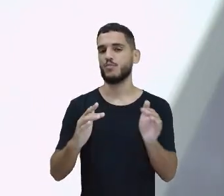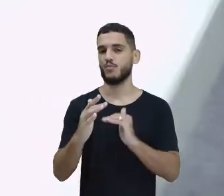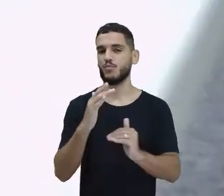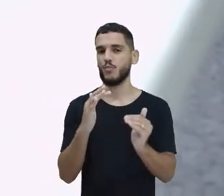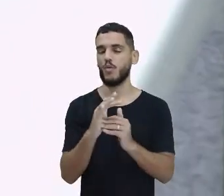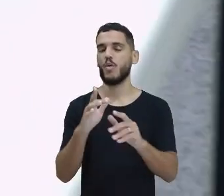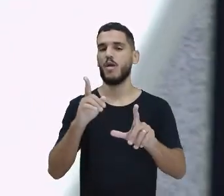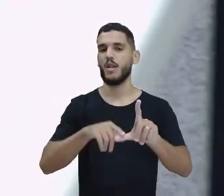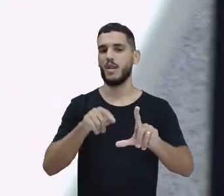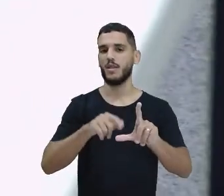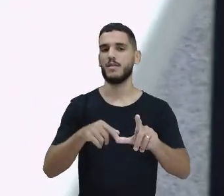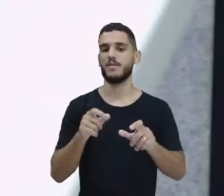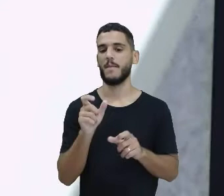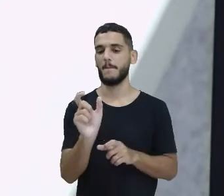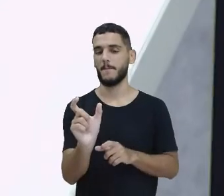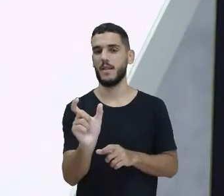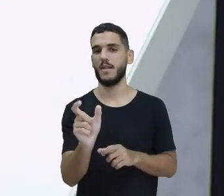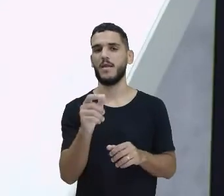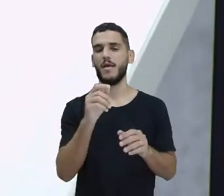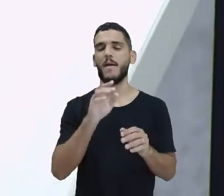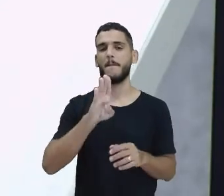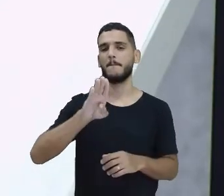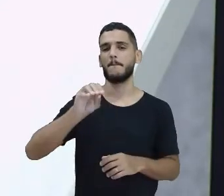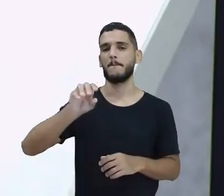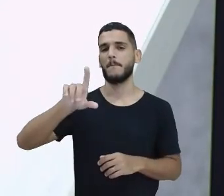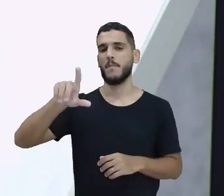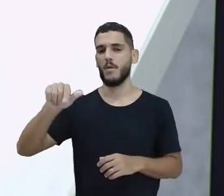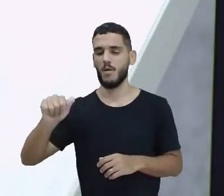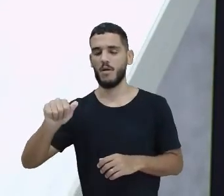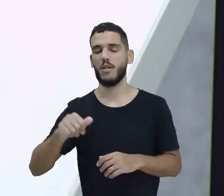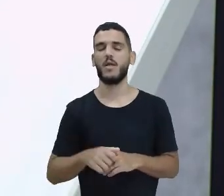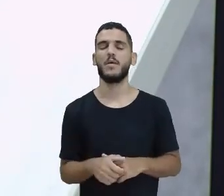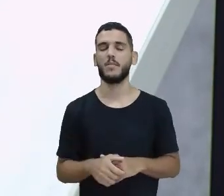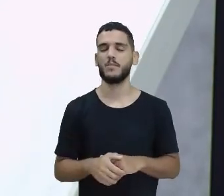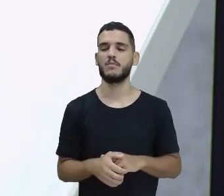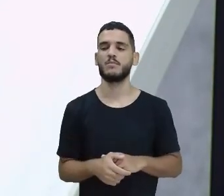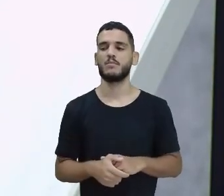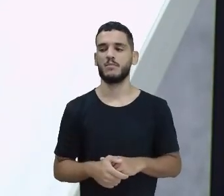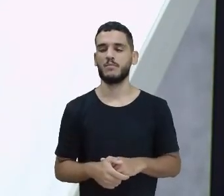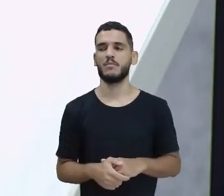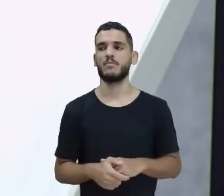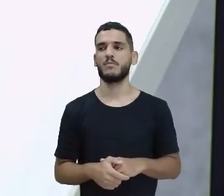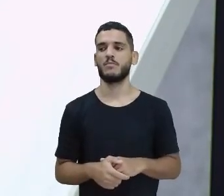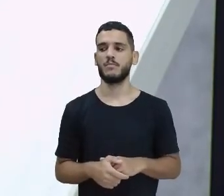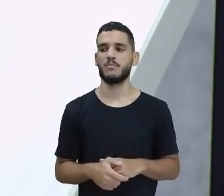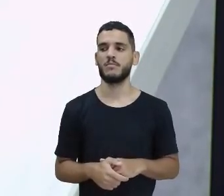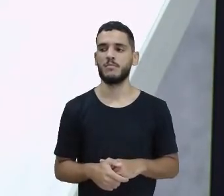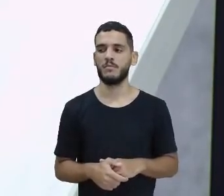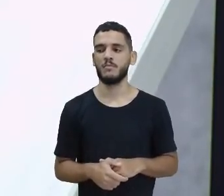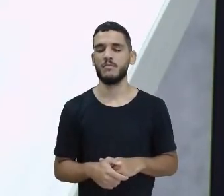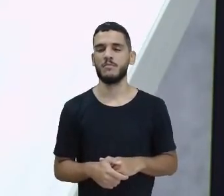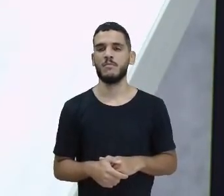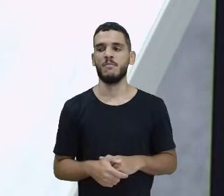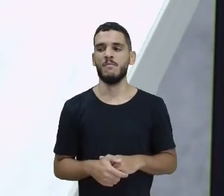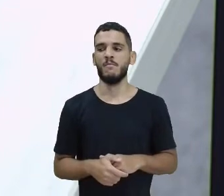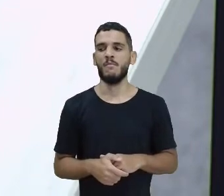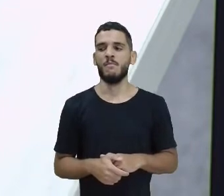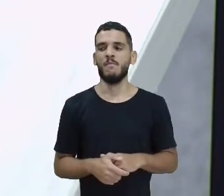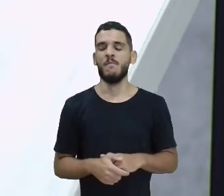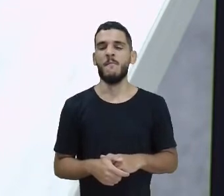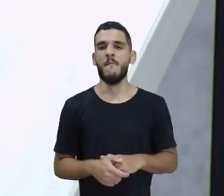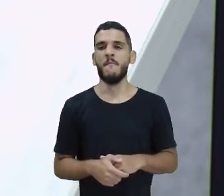palavra bola, não é? O B, o O, o L e o A, ela tira.